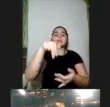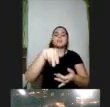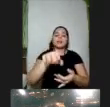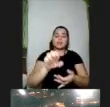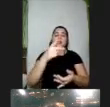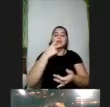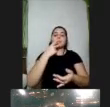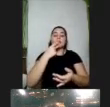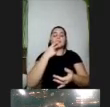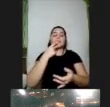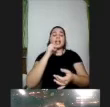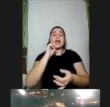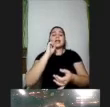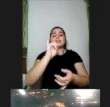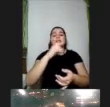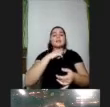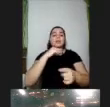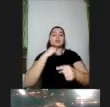das questões que o grupo trouxe